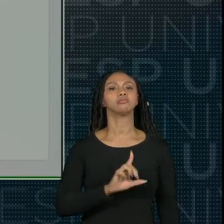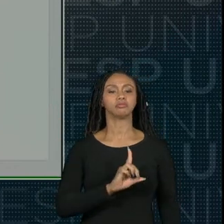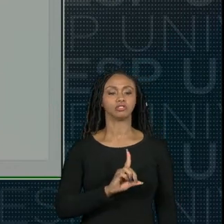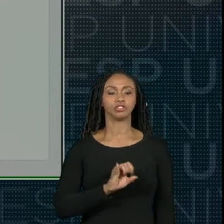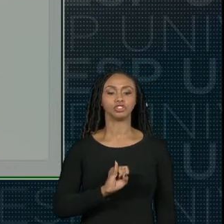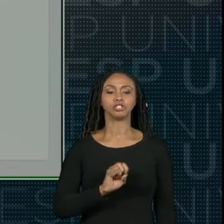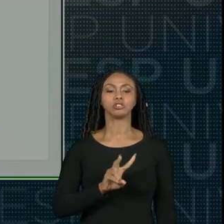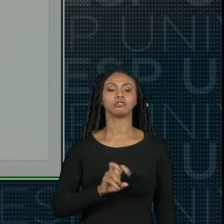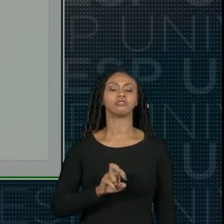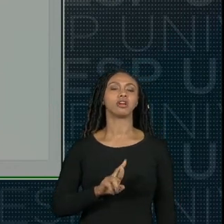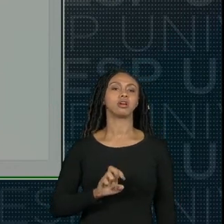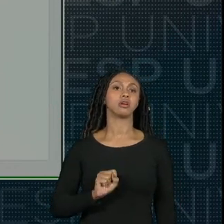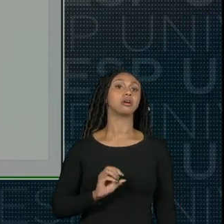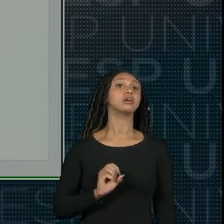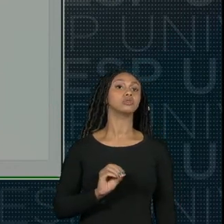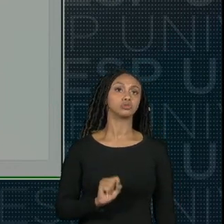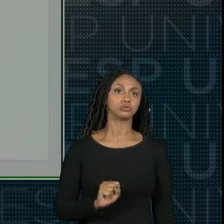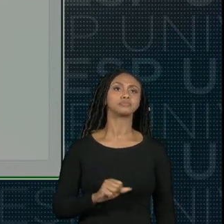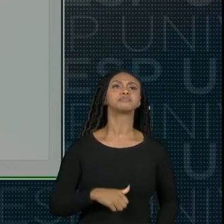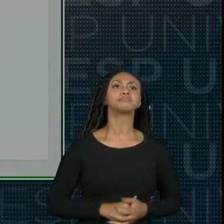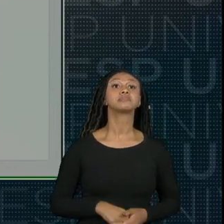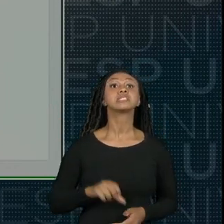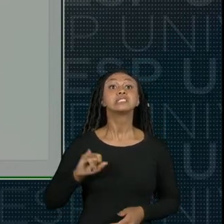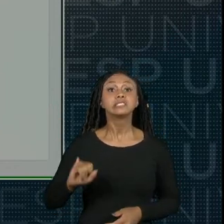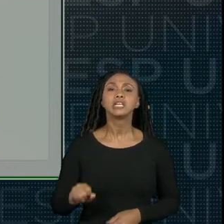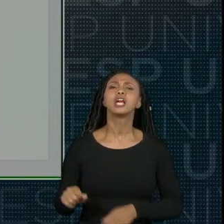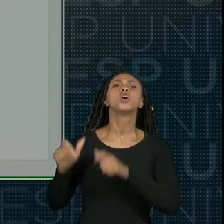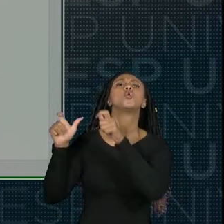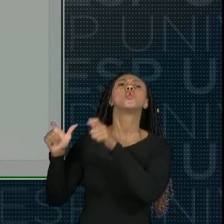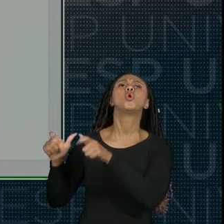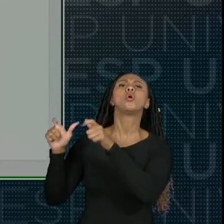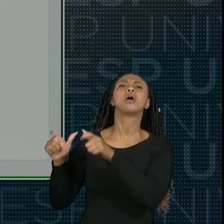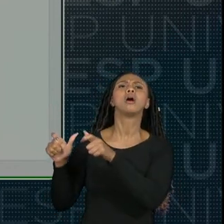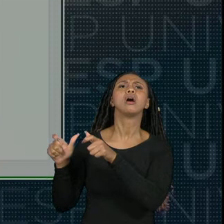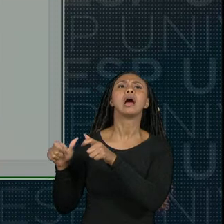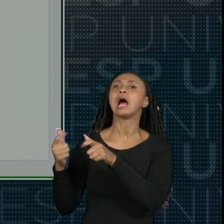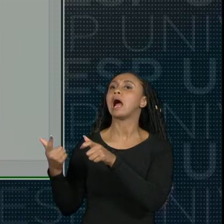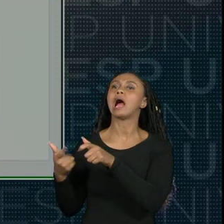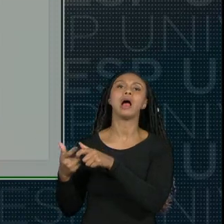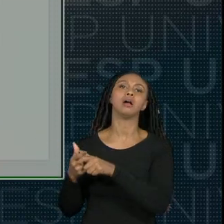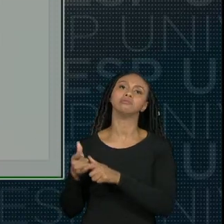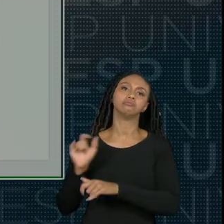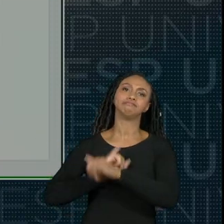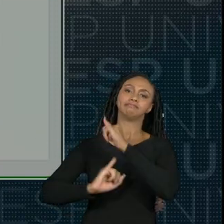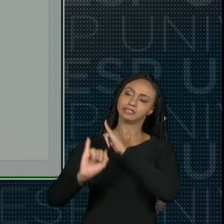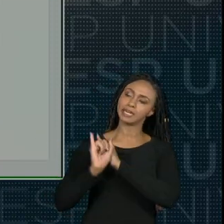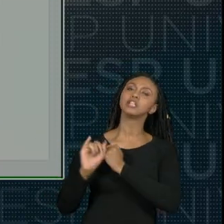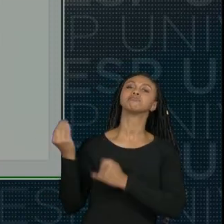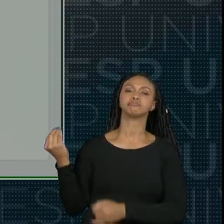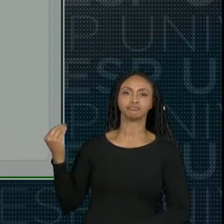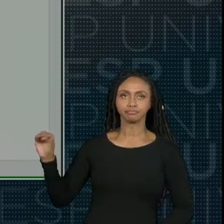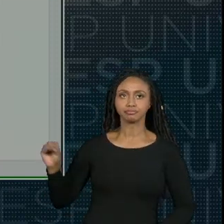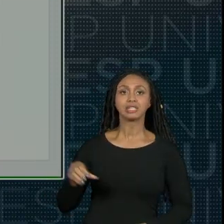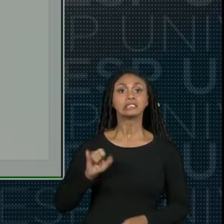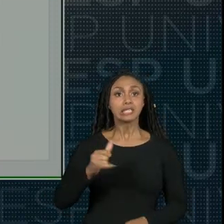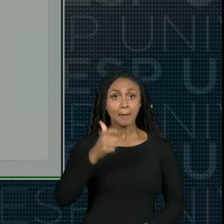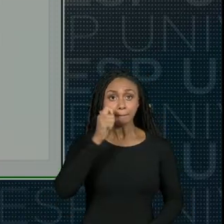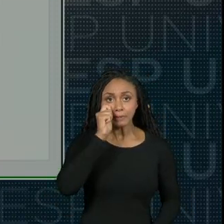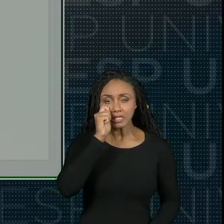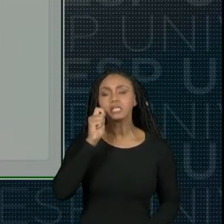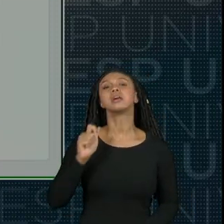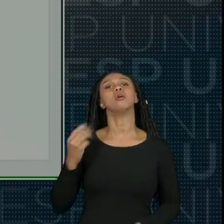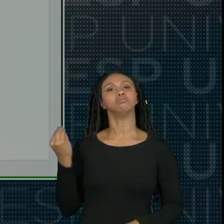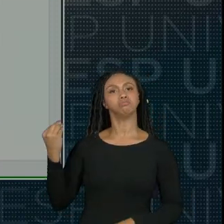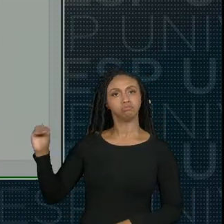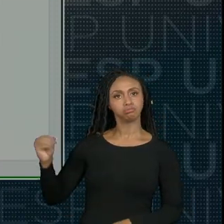Para o local se o aluno fez todos os cursos online ele coloca online se ele fez todos os cursos presencialmente ele coloca presencial